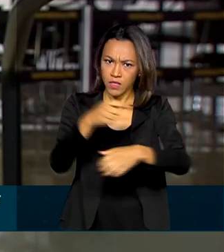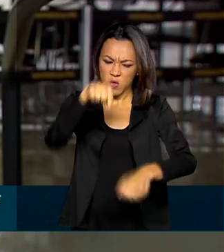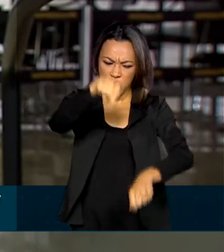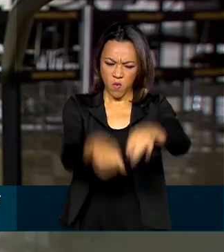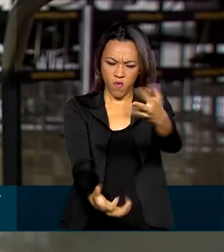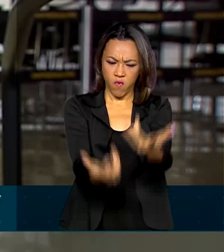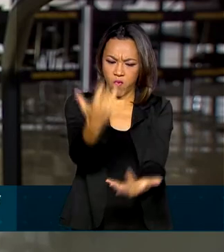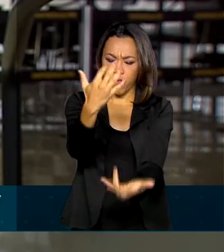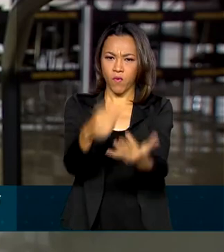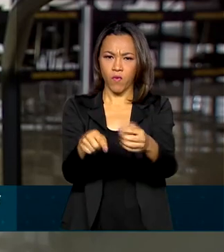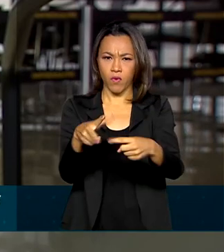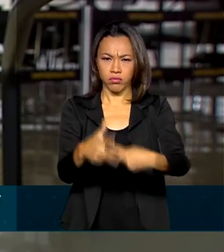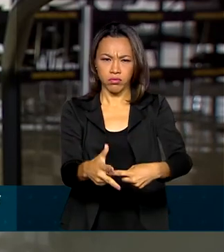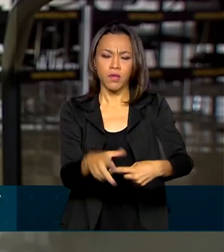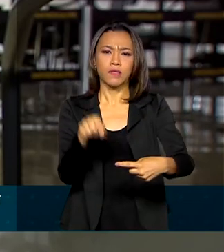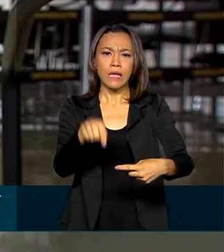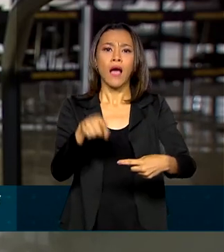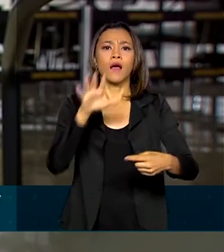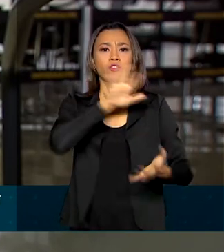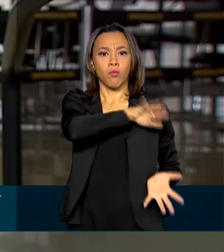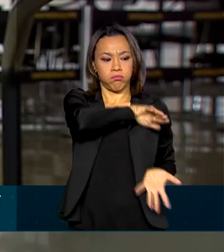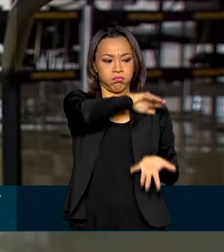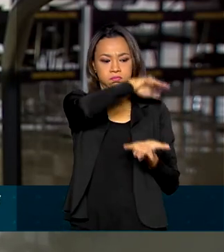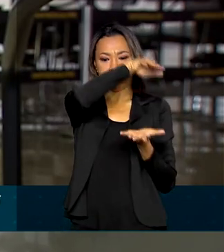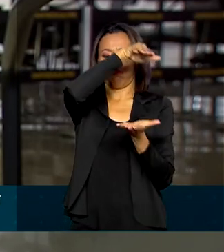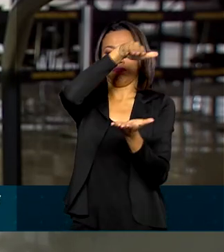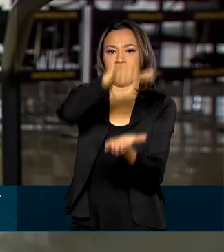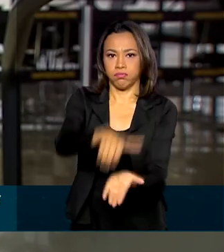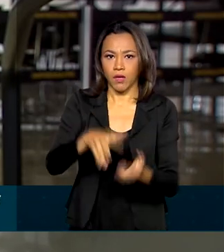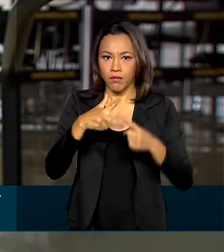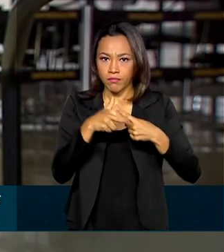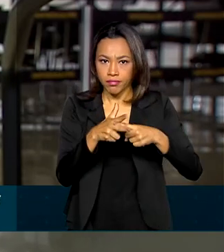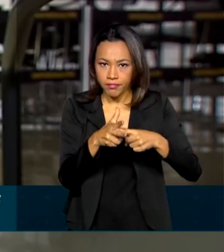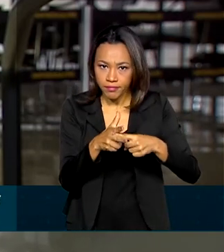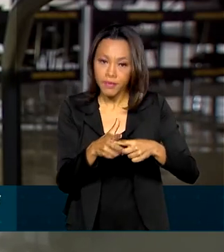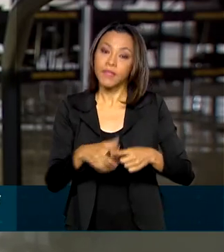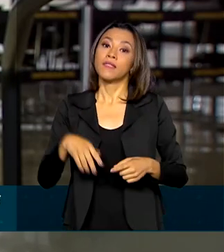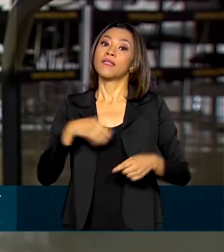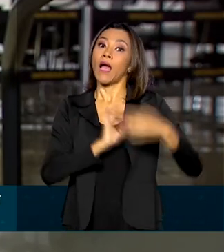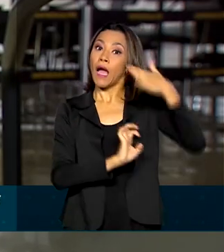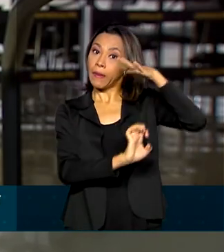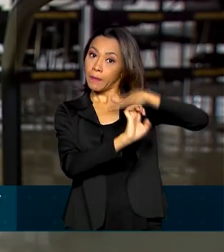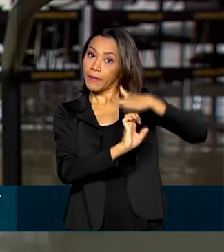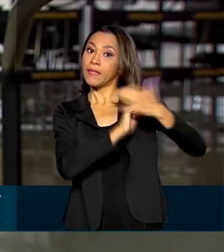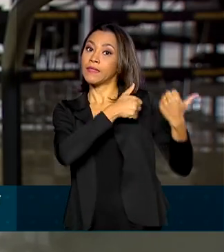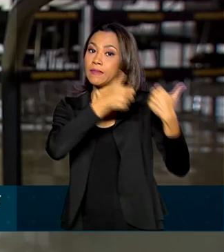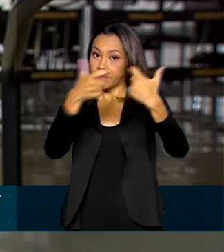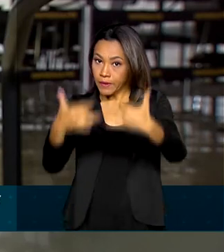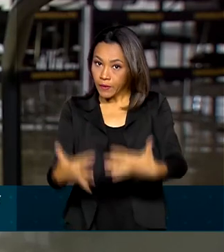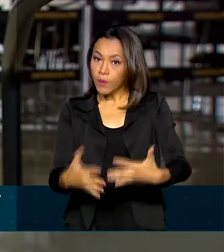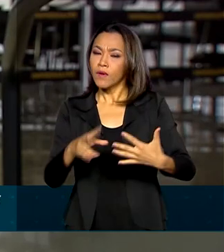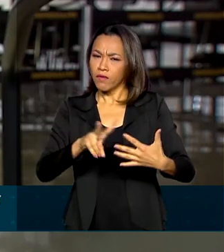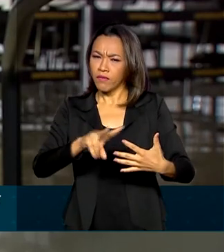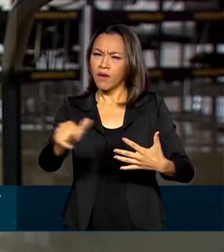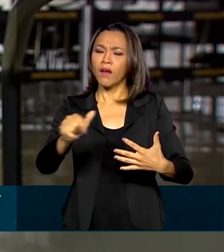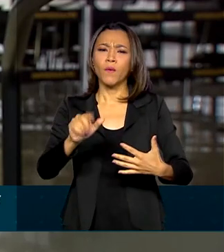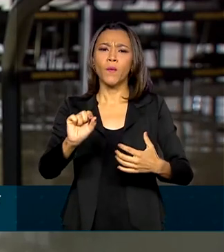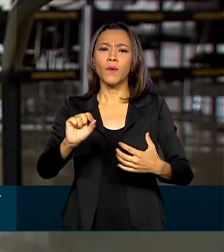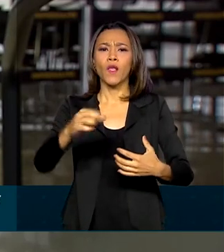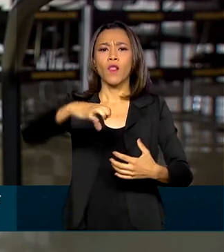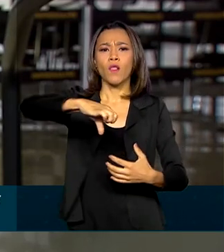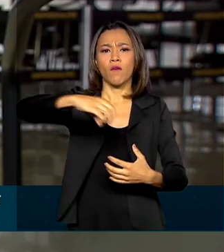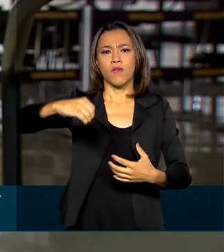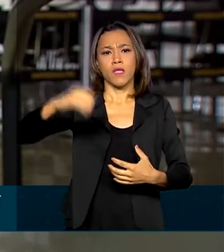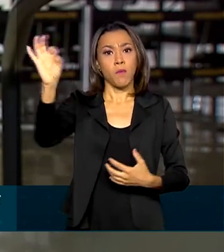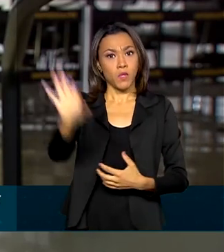de alta voltagem está sendo enviado ao Macapá. E segundo a concessionária, o restabelecimento de energia está próximo dos 90%.